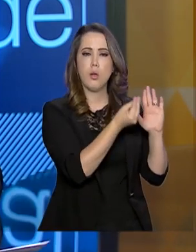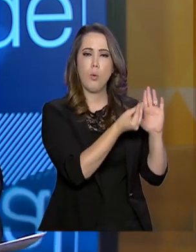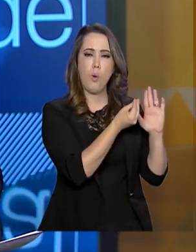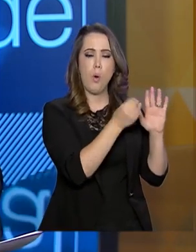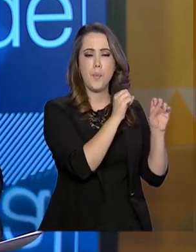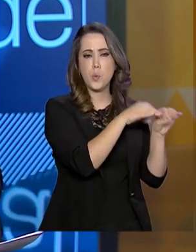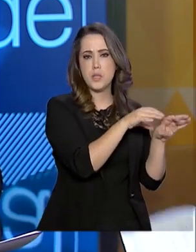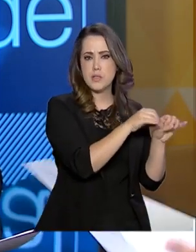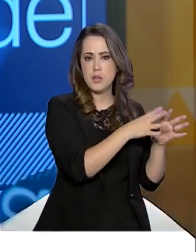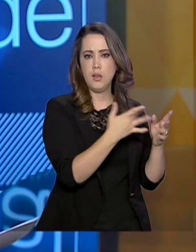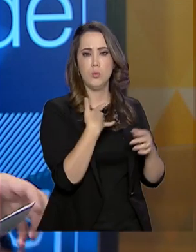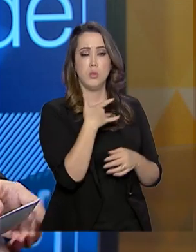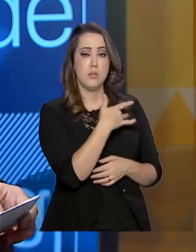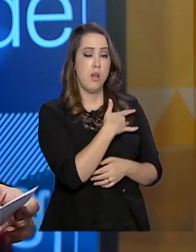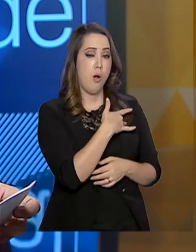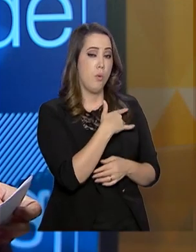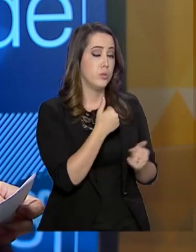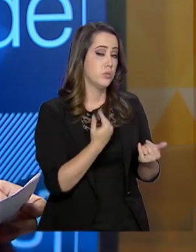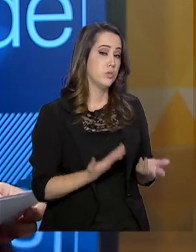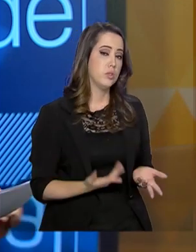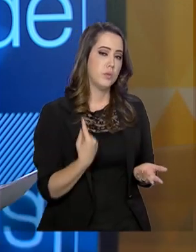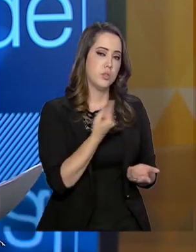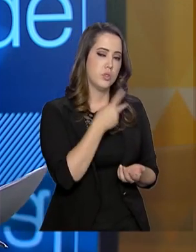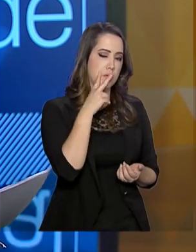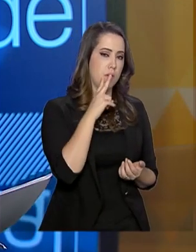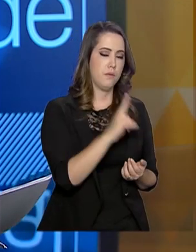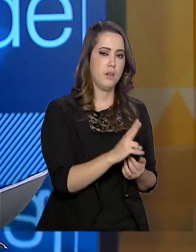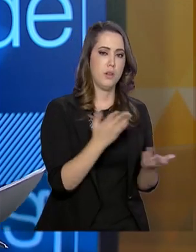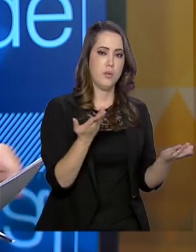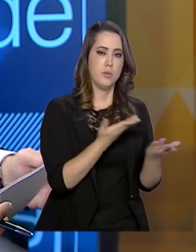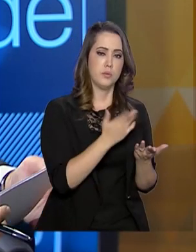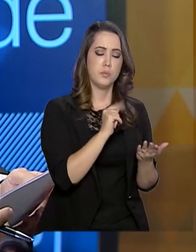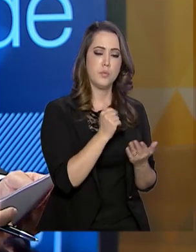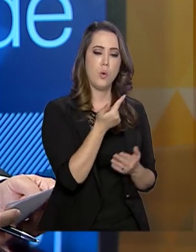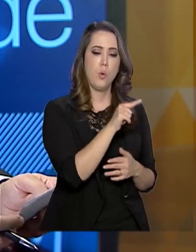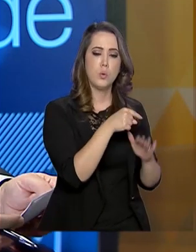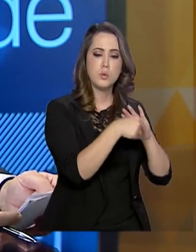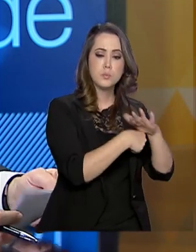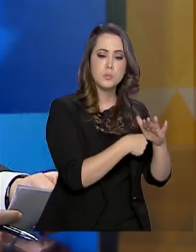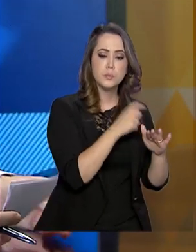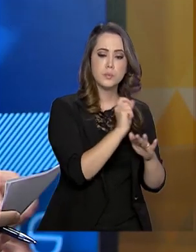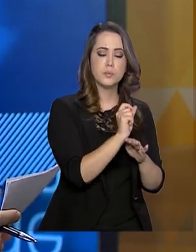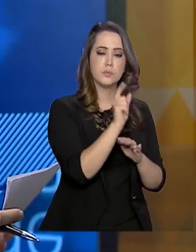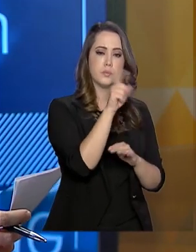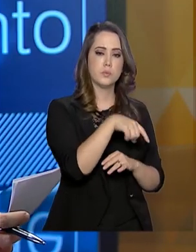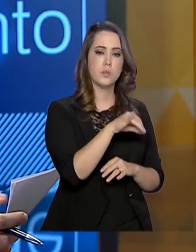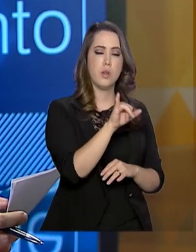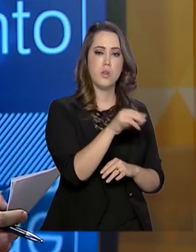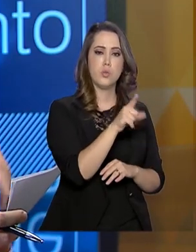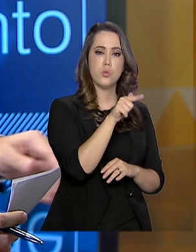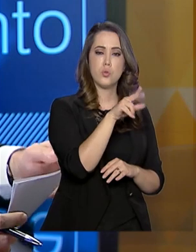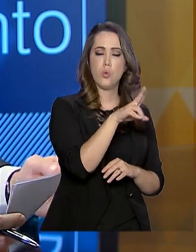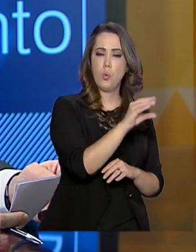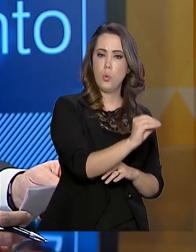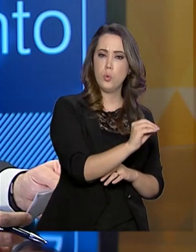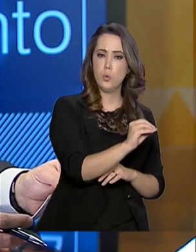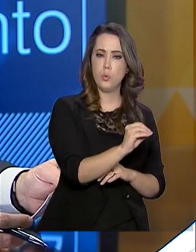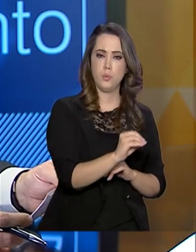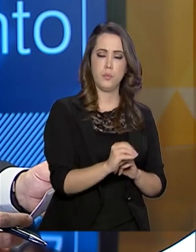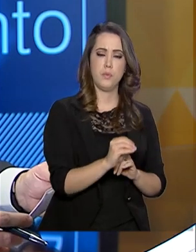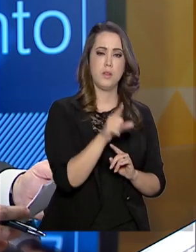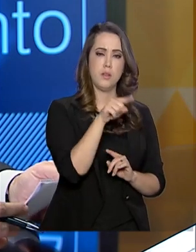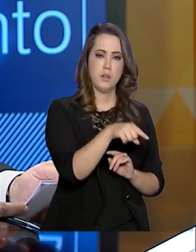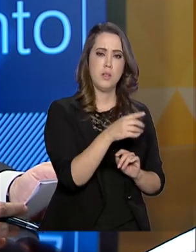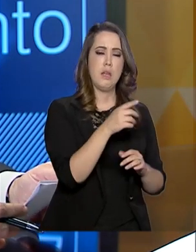educação e saúde. Nesse sentido, a gente vai acompanhar agora mais uma pergunta. É do Júlio César dos Santos.